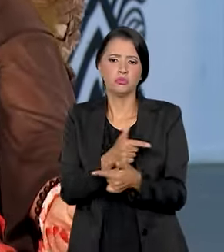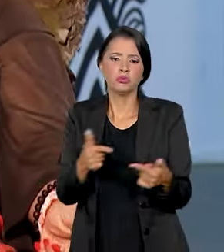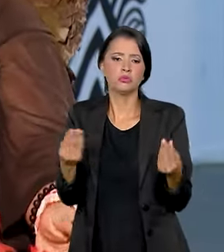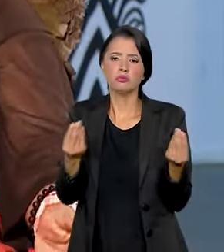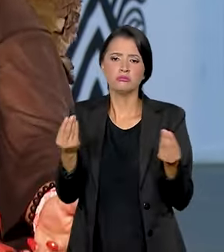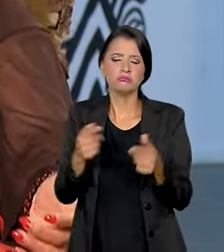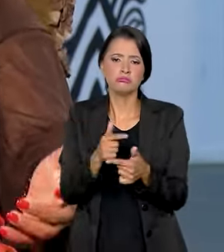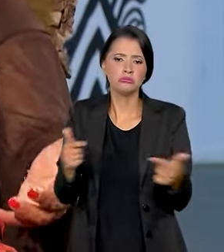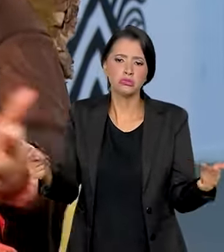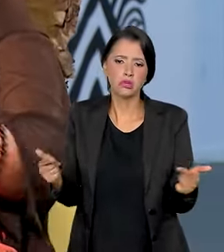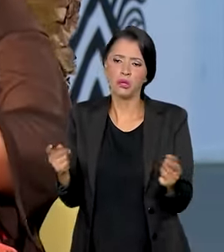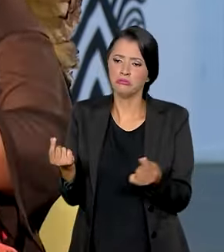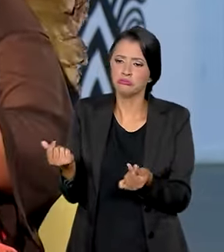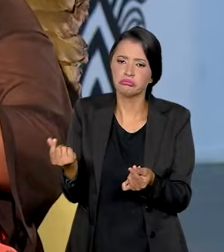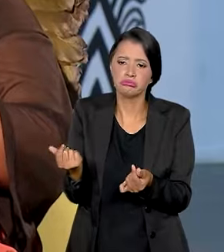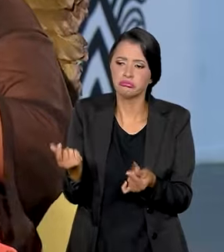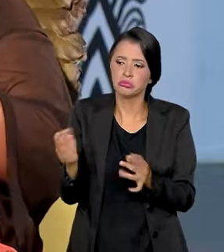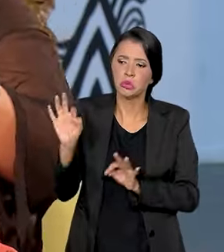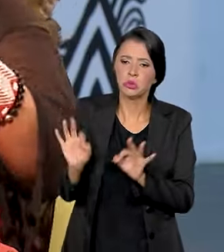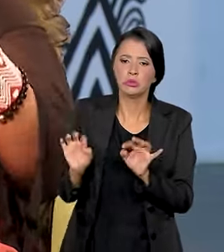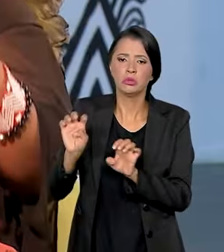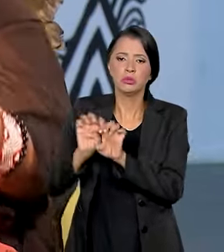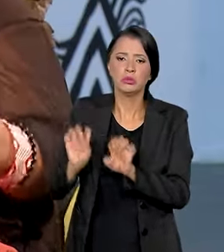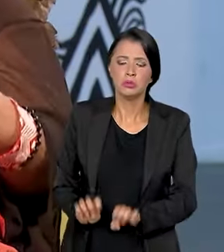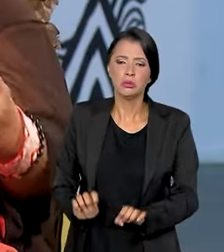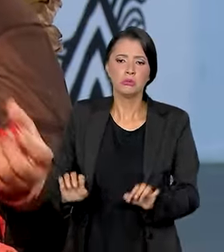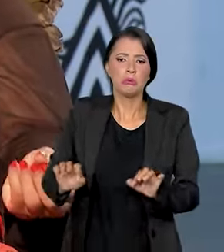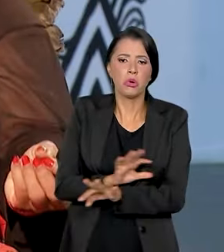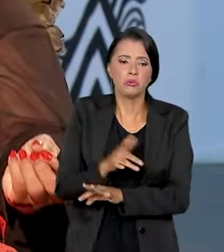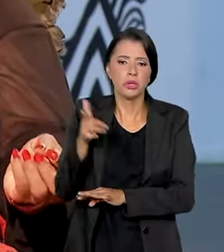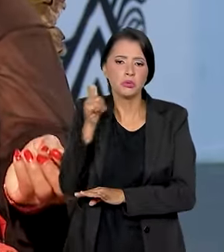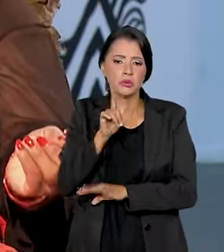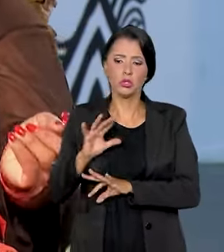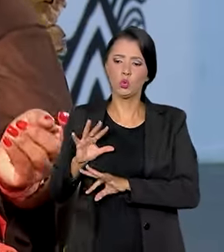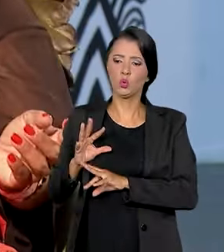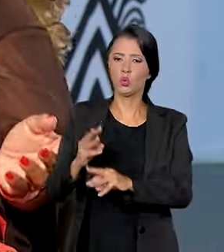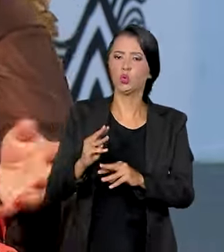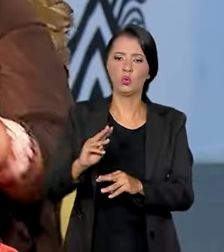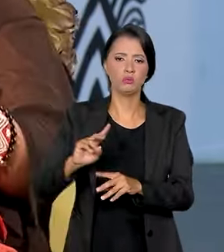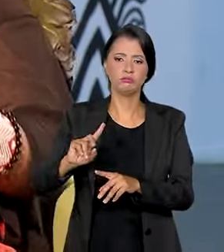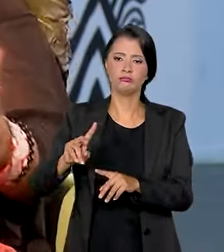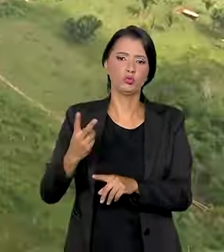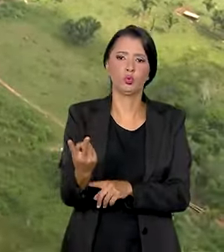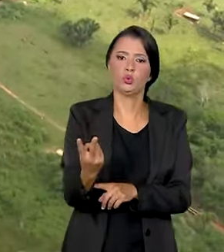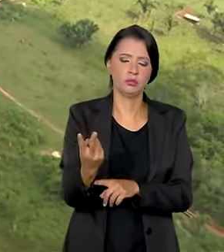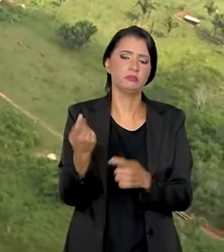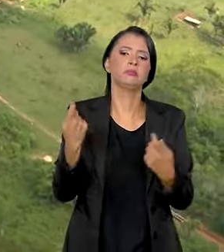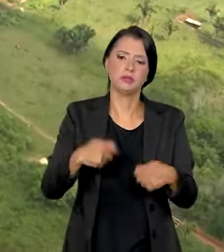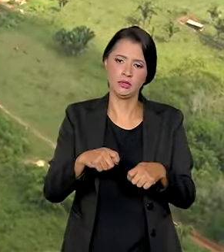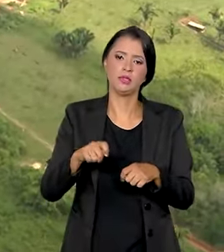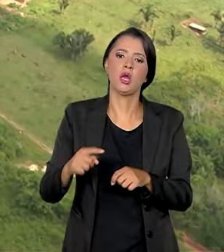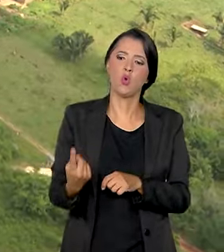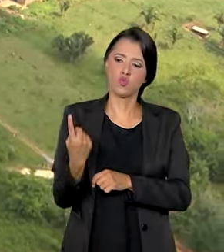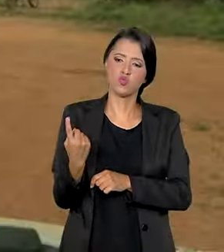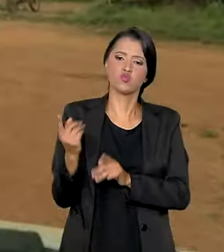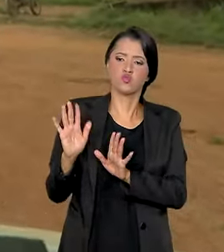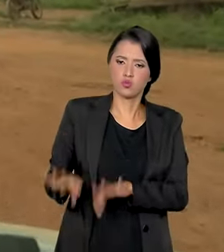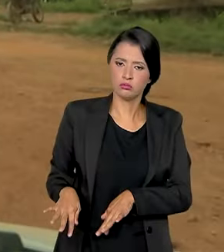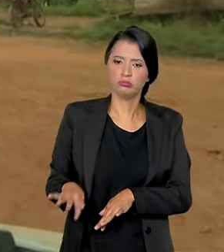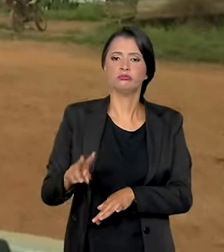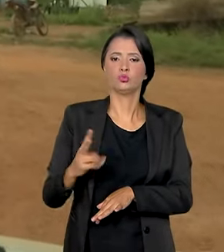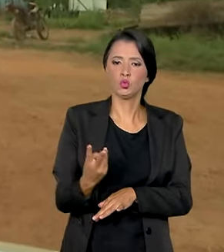tem as condições estruturais suficientes para fazer mais de uma. A gente precisa realmente